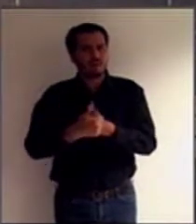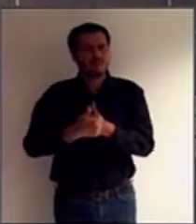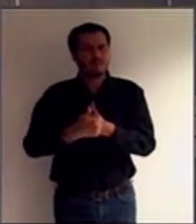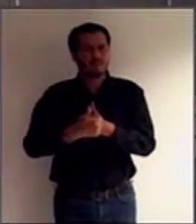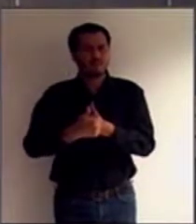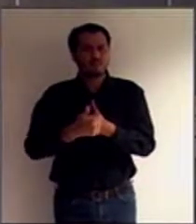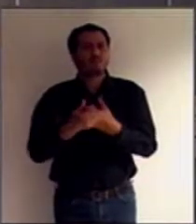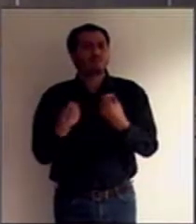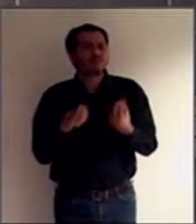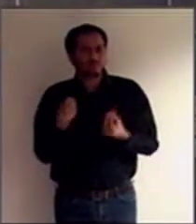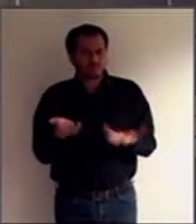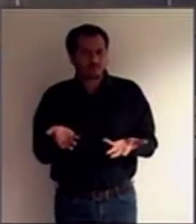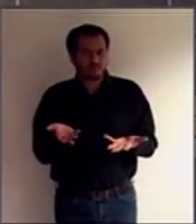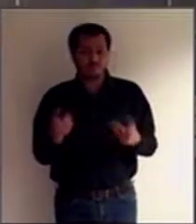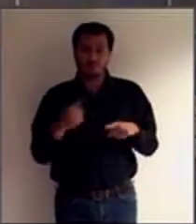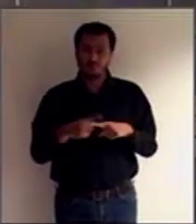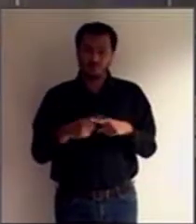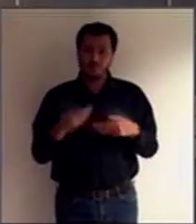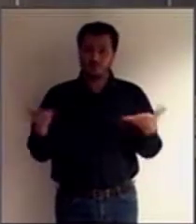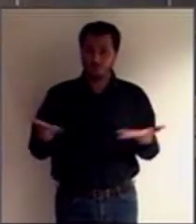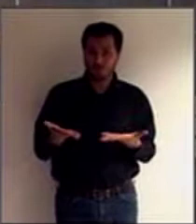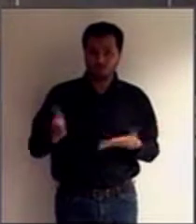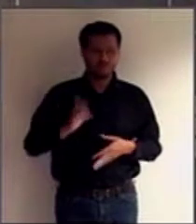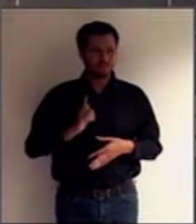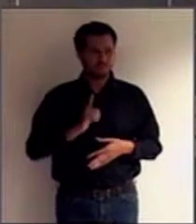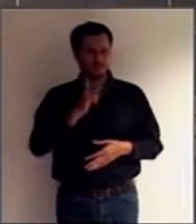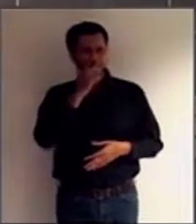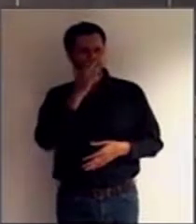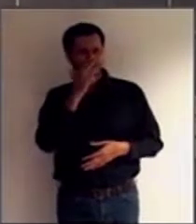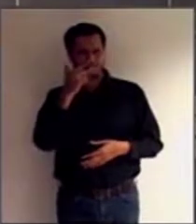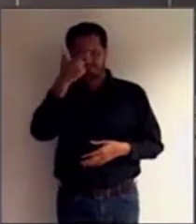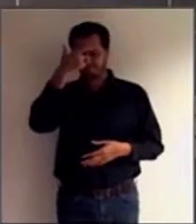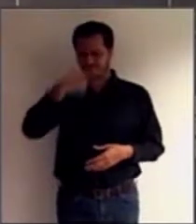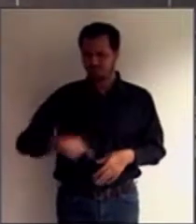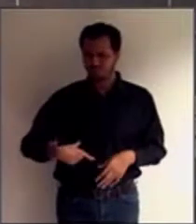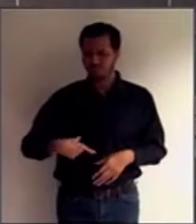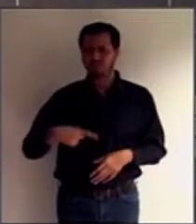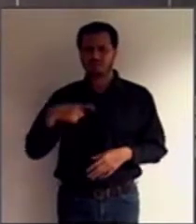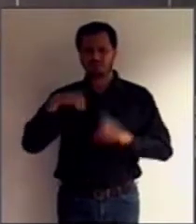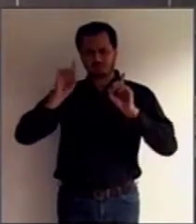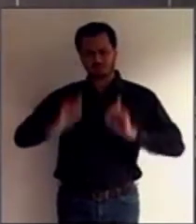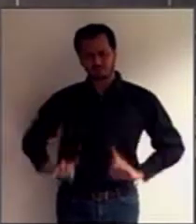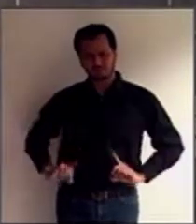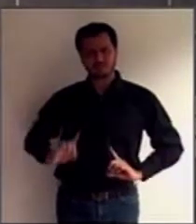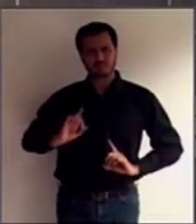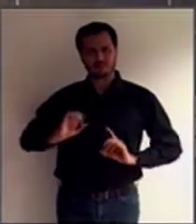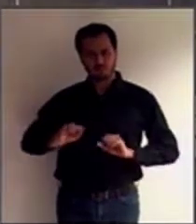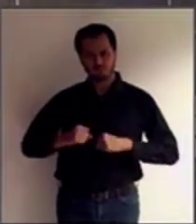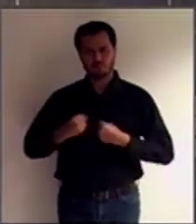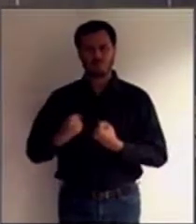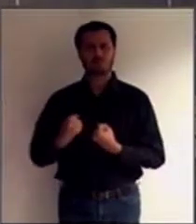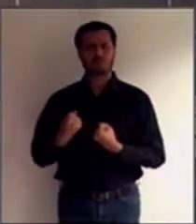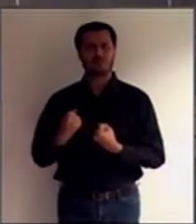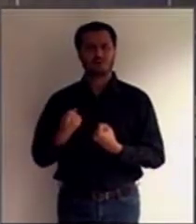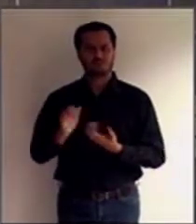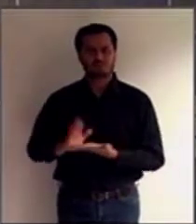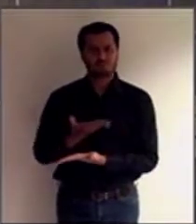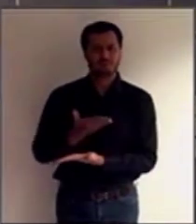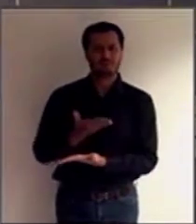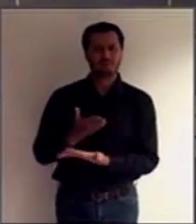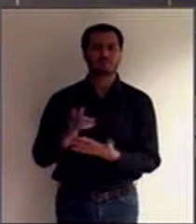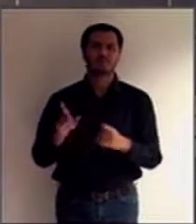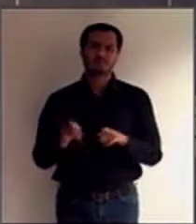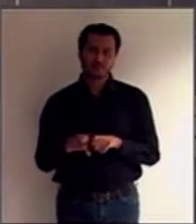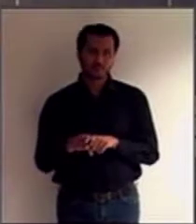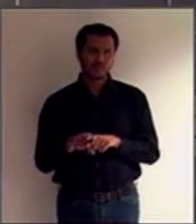atualmente é disposto como uma cessação da autonomia da vontade da pessoa com deficiência e pela Convenção, e que já